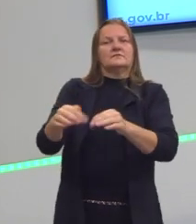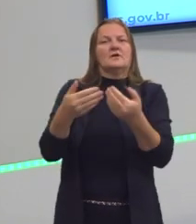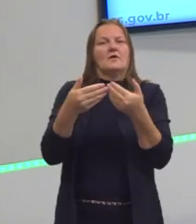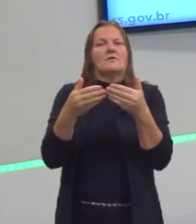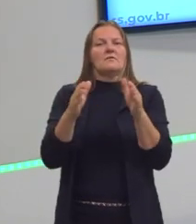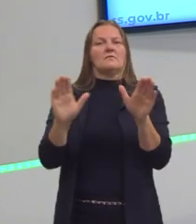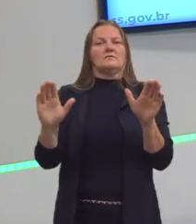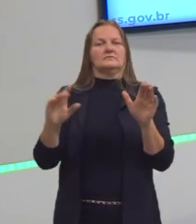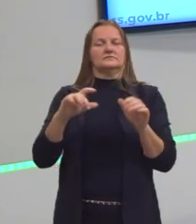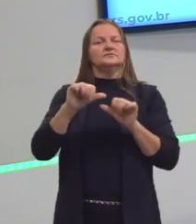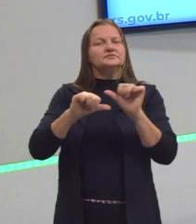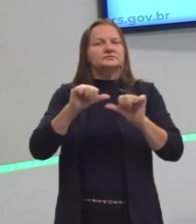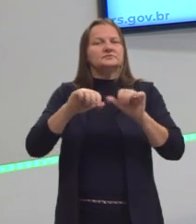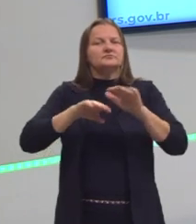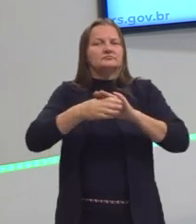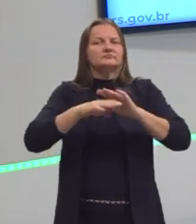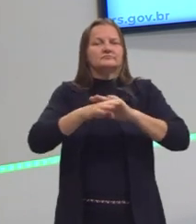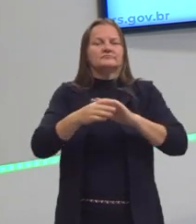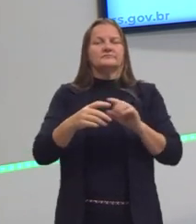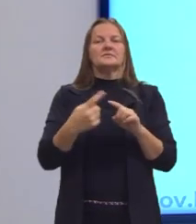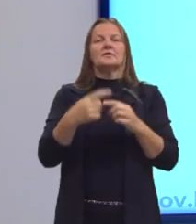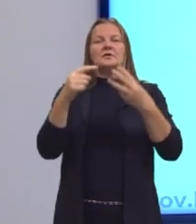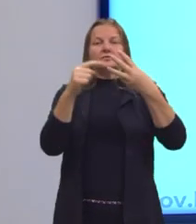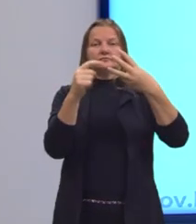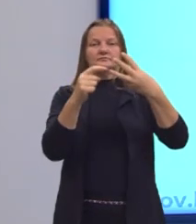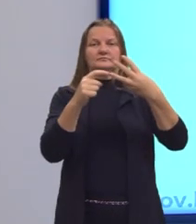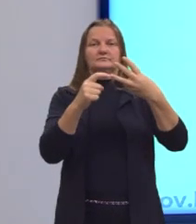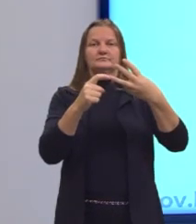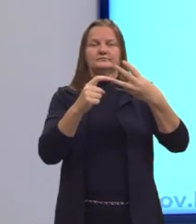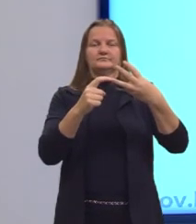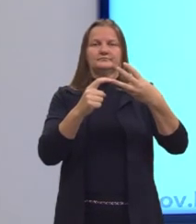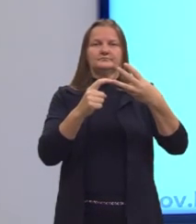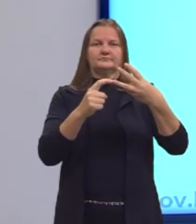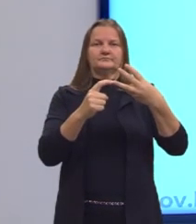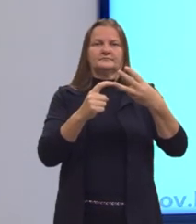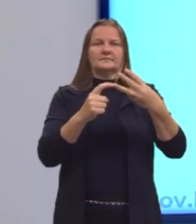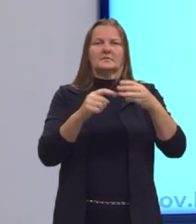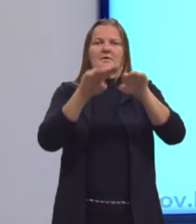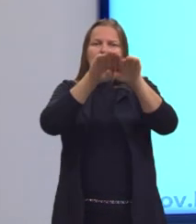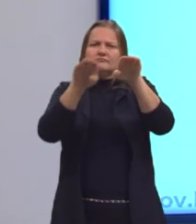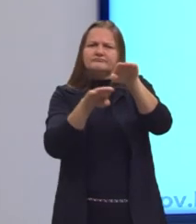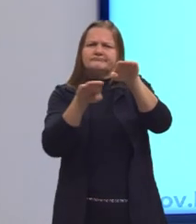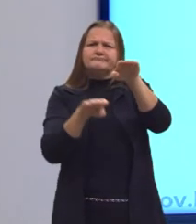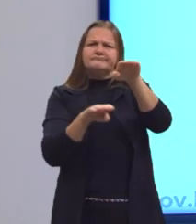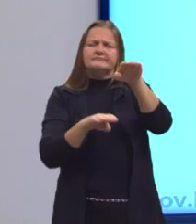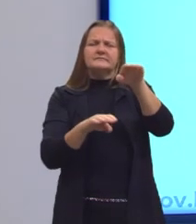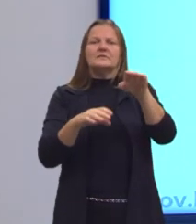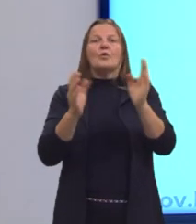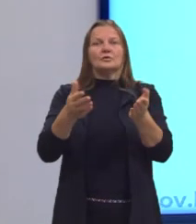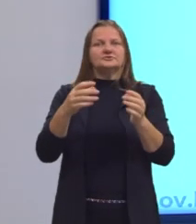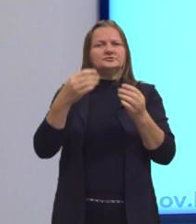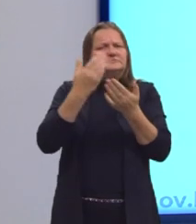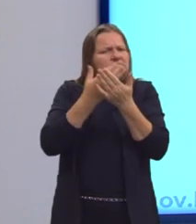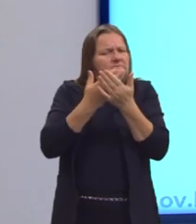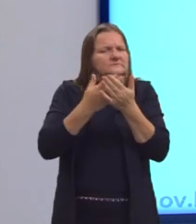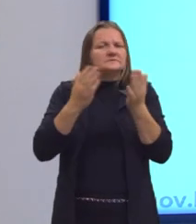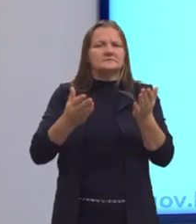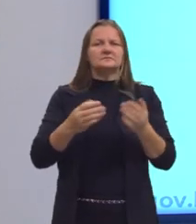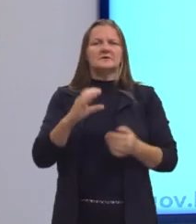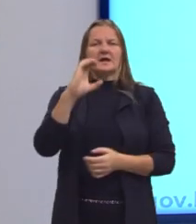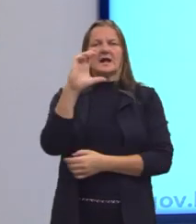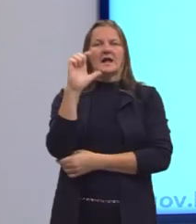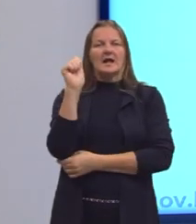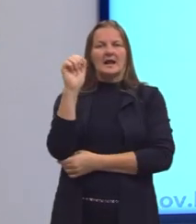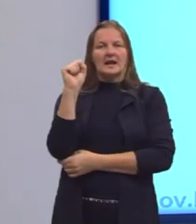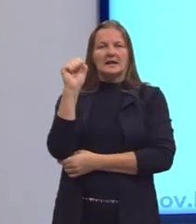mobilidade social. E outra forma de estratificação são as classes sociais. sociais, que é o que nós vamos estudar, enfim, ver